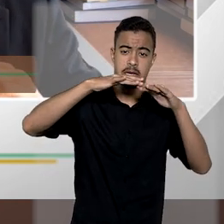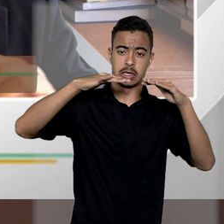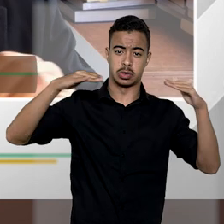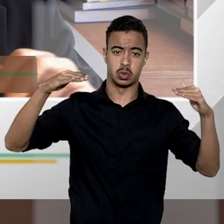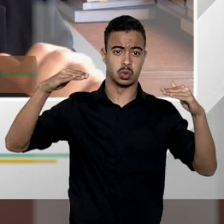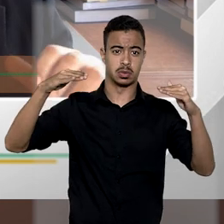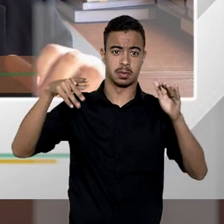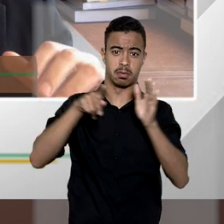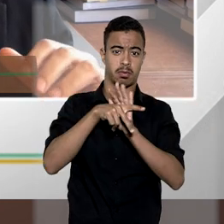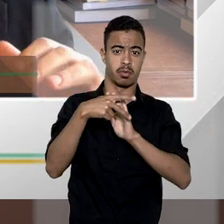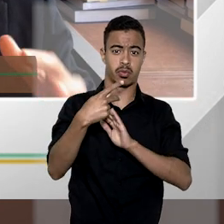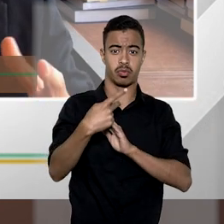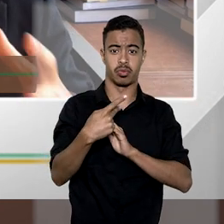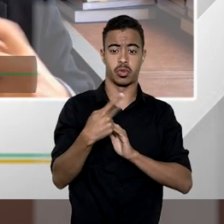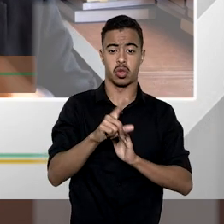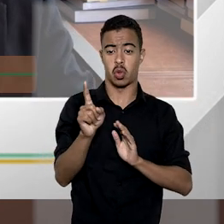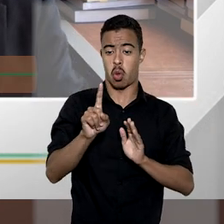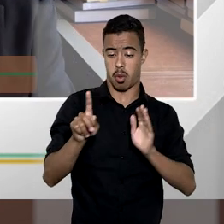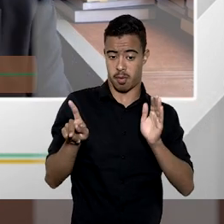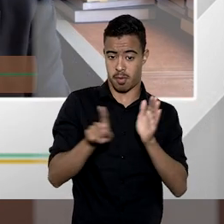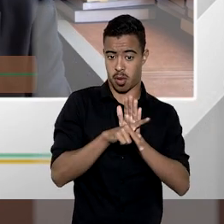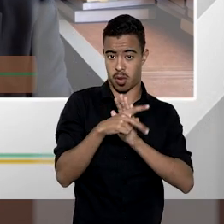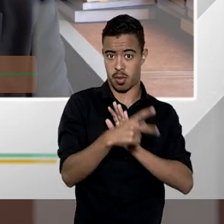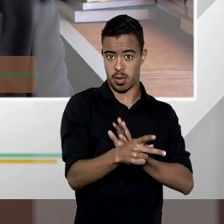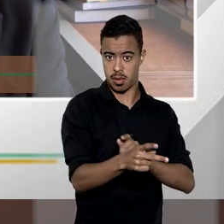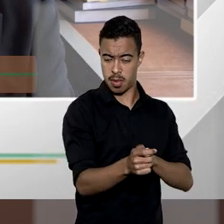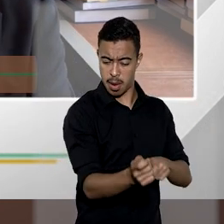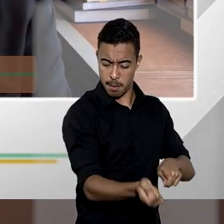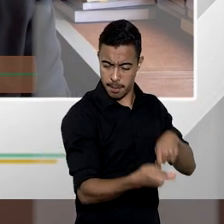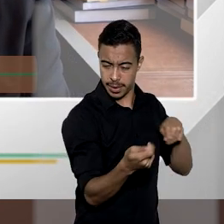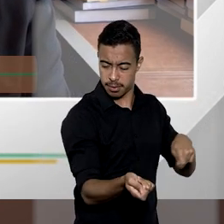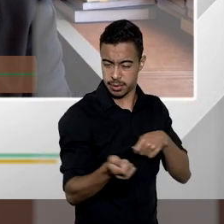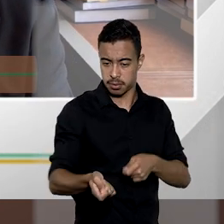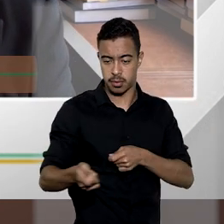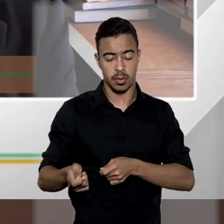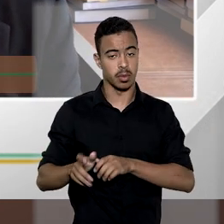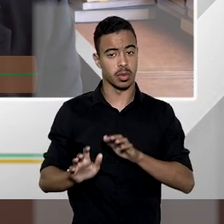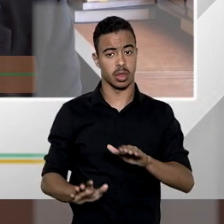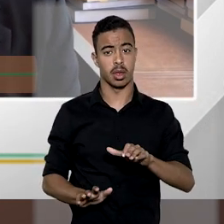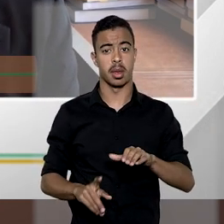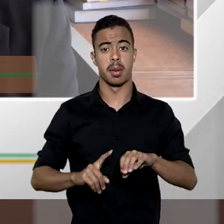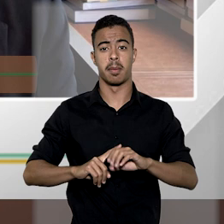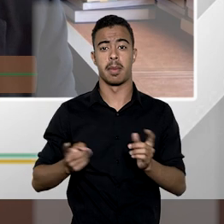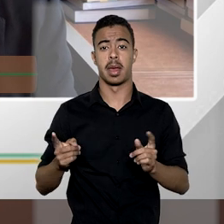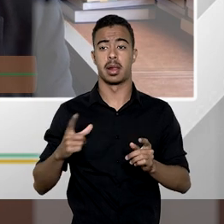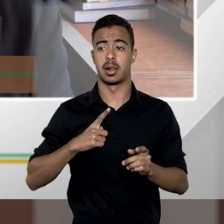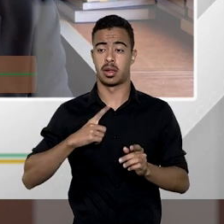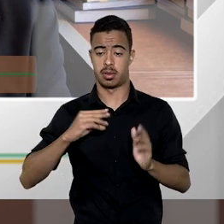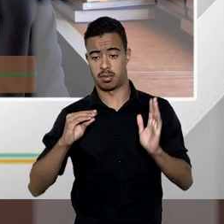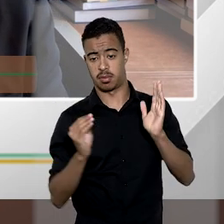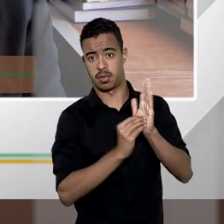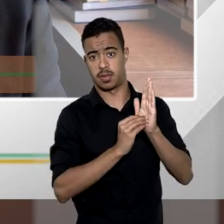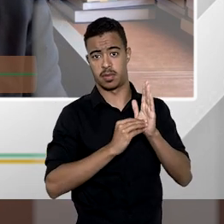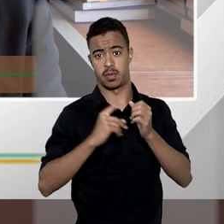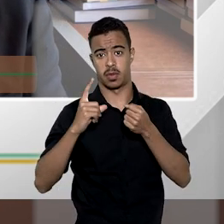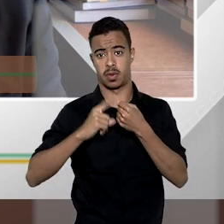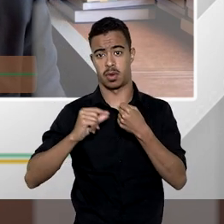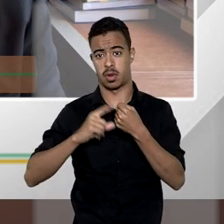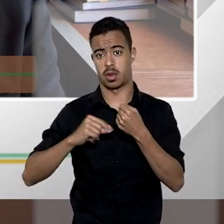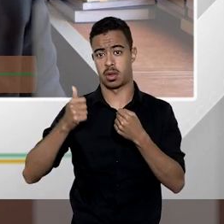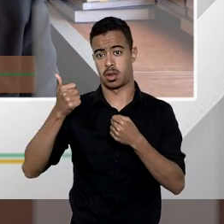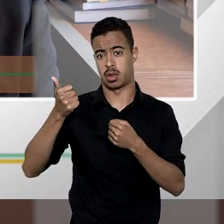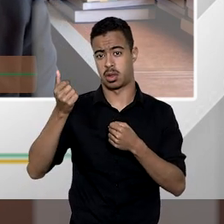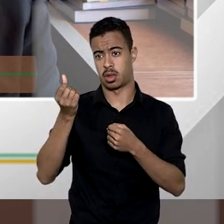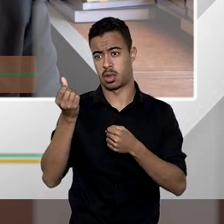superficiário não detém a propriedade da jazida isso ficou positivado expressamente no artigo 176